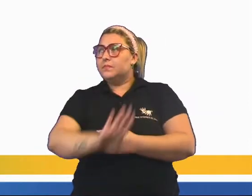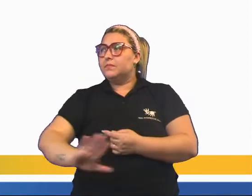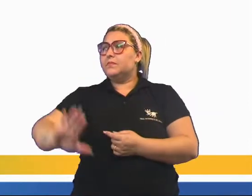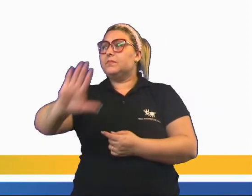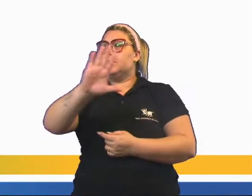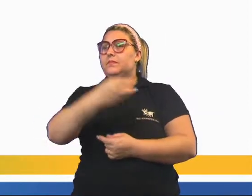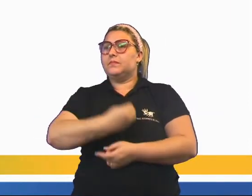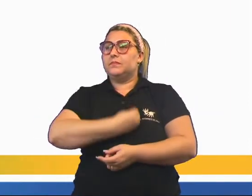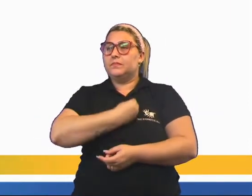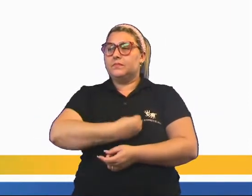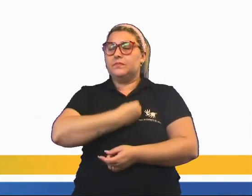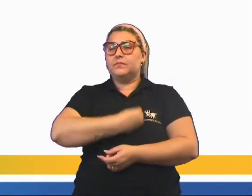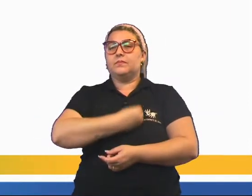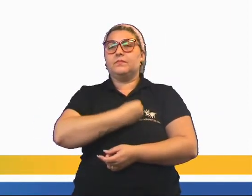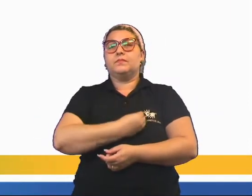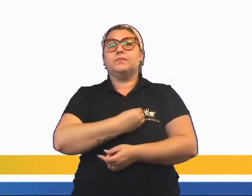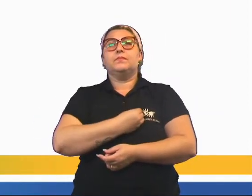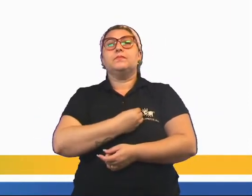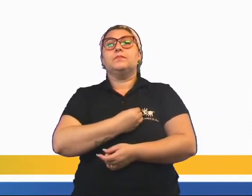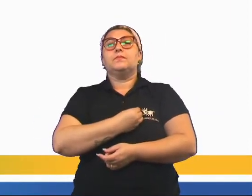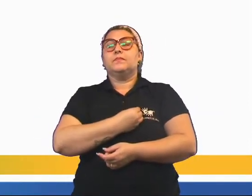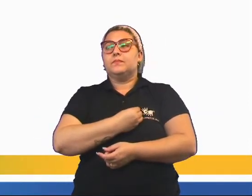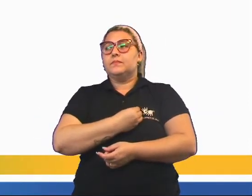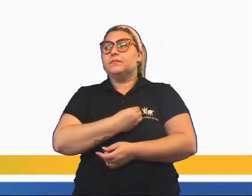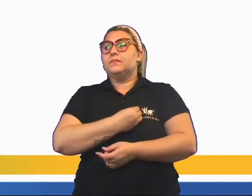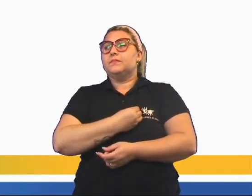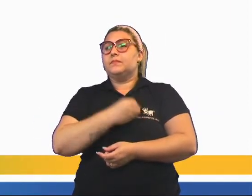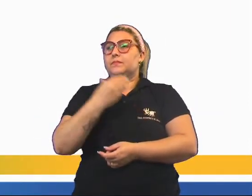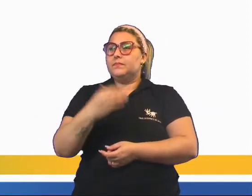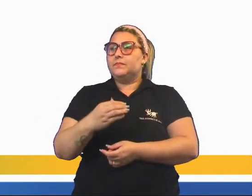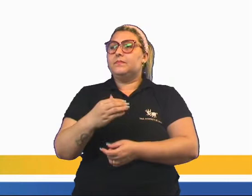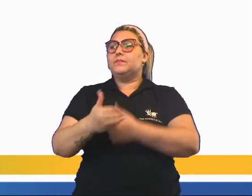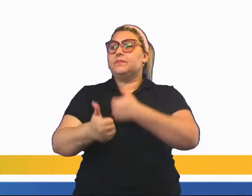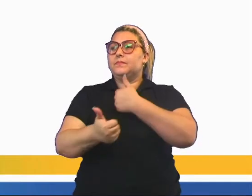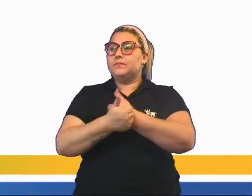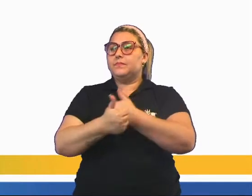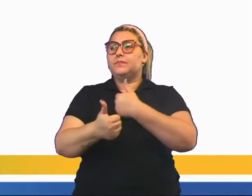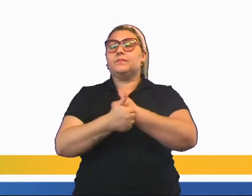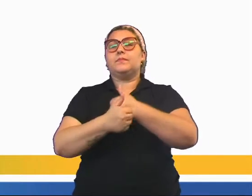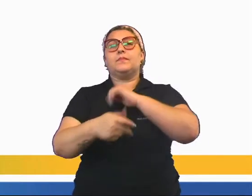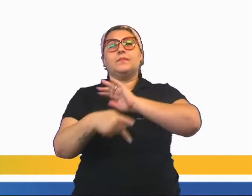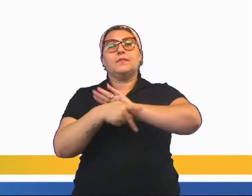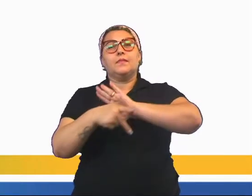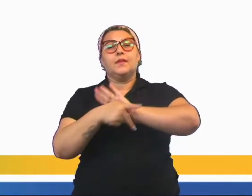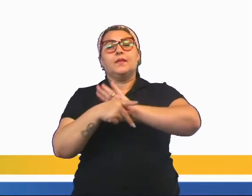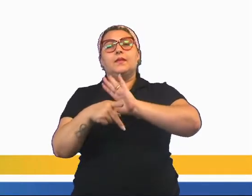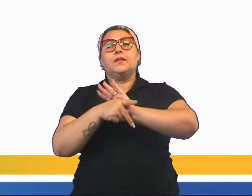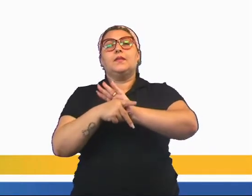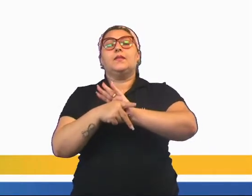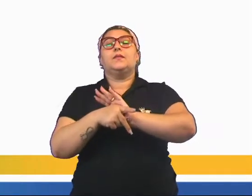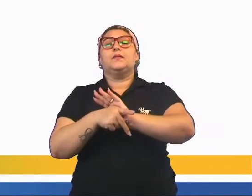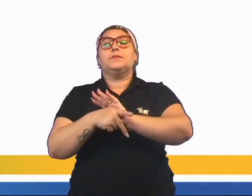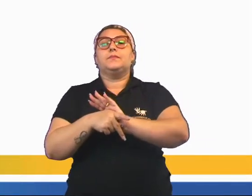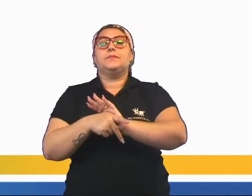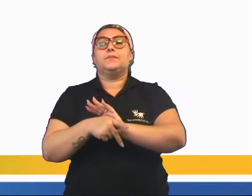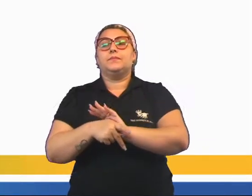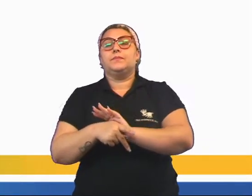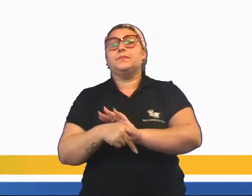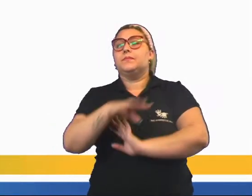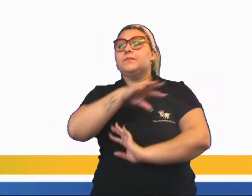vida, segundo a ciência, concebe. É um conjunto de propriedades por meio das quais